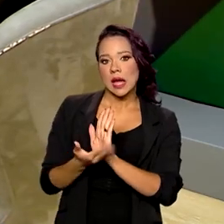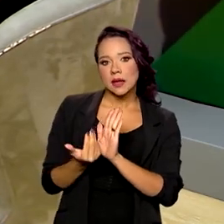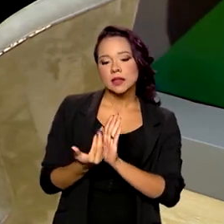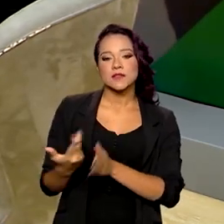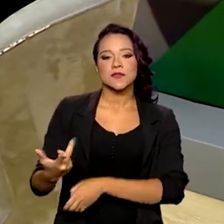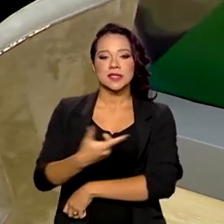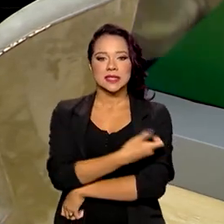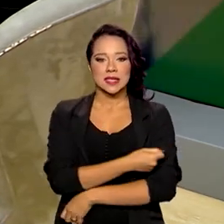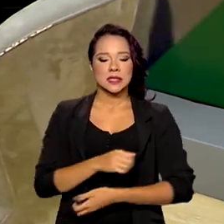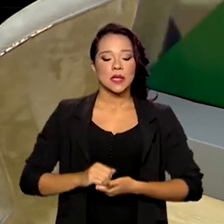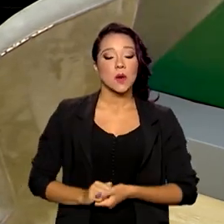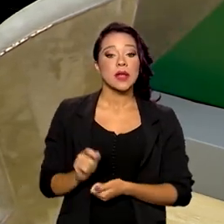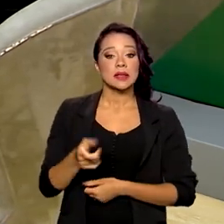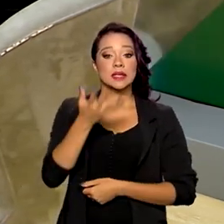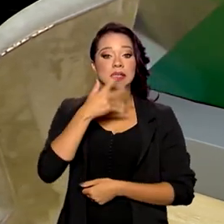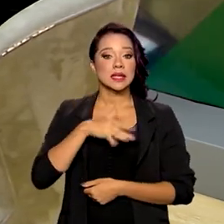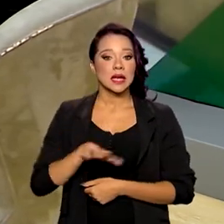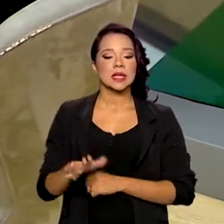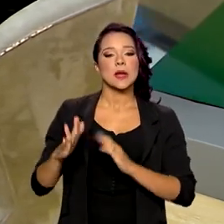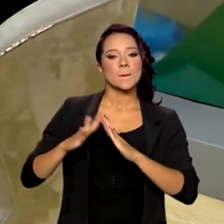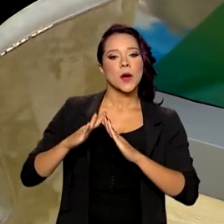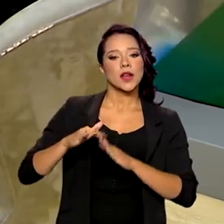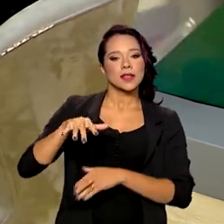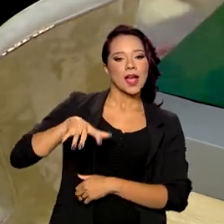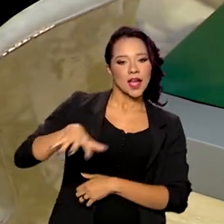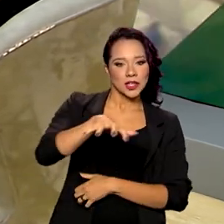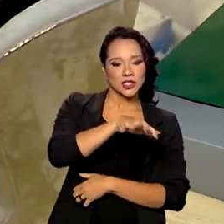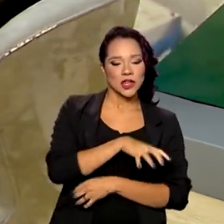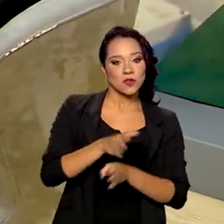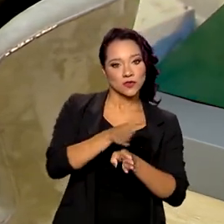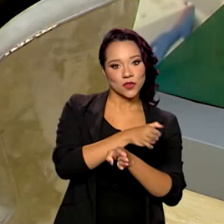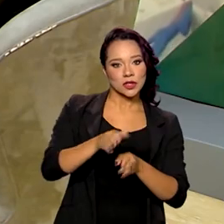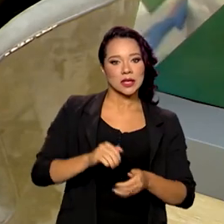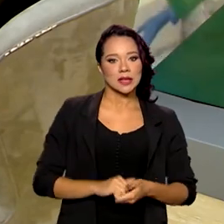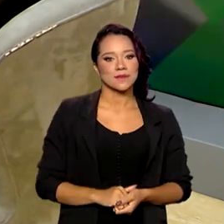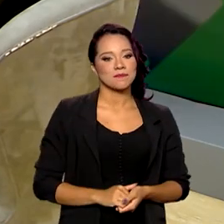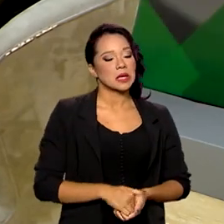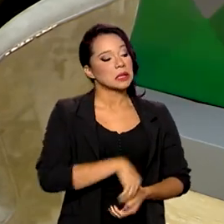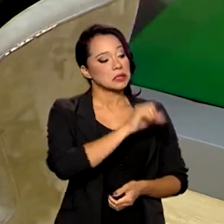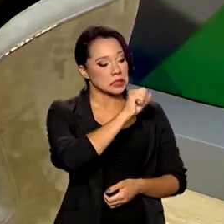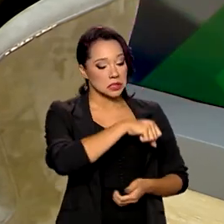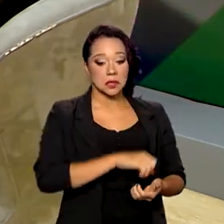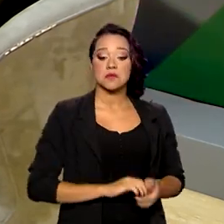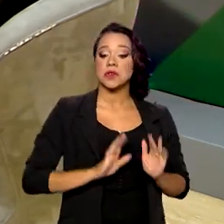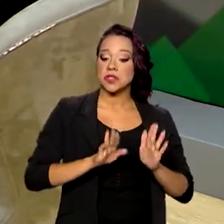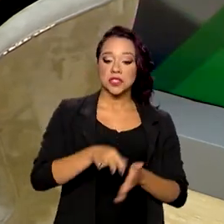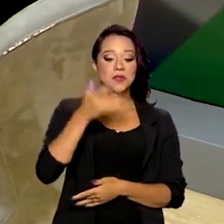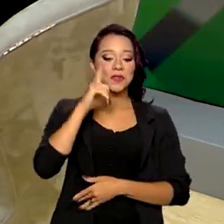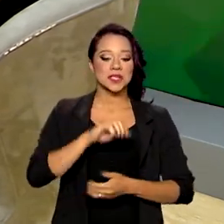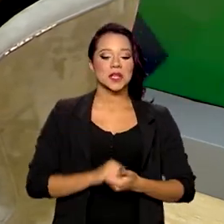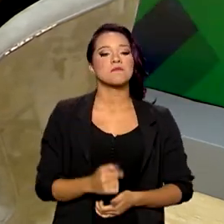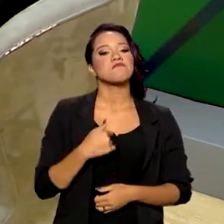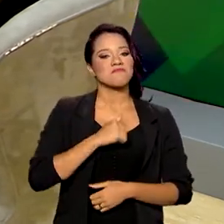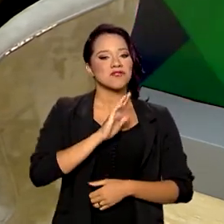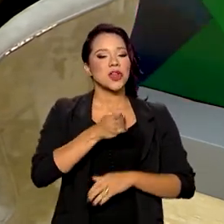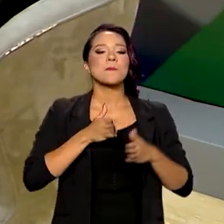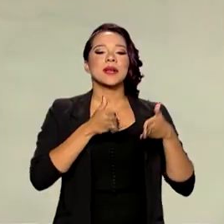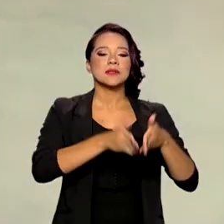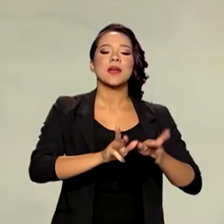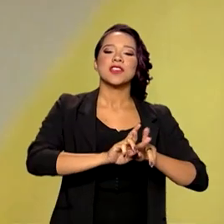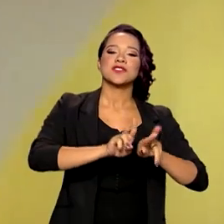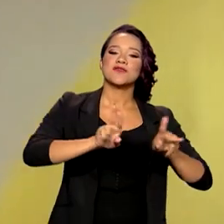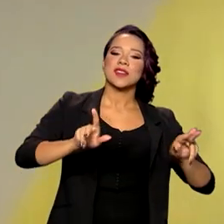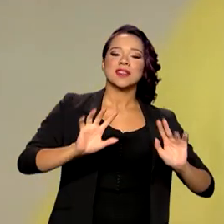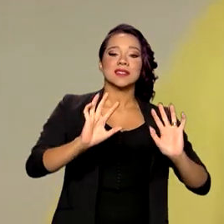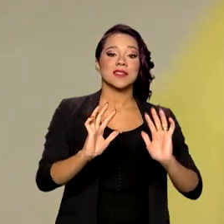vacinação dessas crianças que moram nessa região de fronteira? Com certeza. E temos feito isso. Eu mesmo já participei de diversos